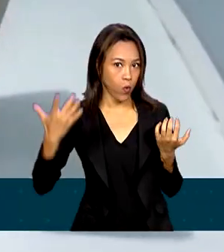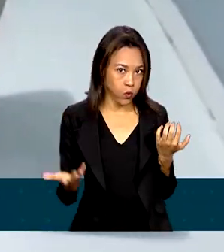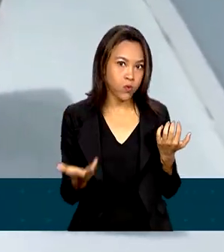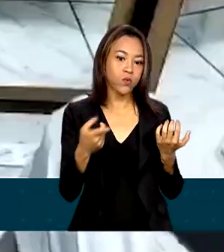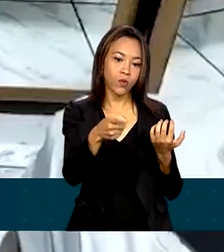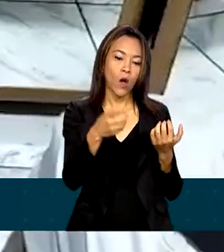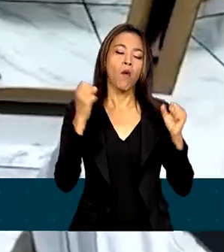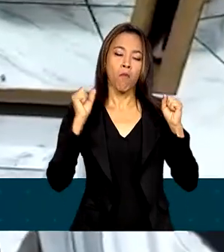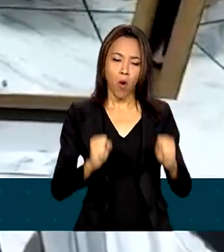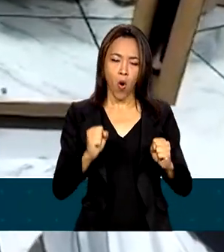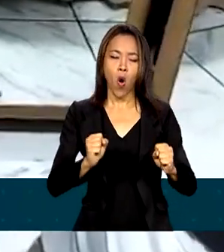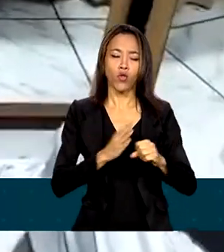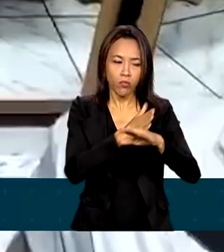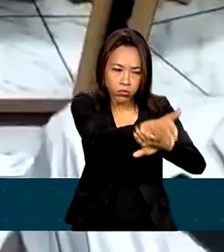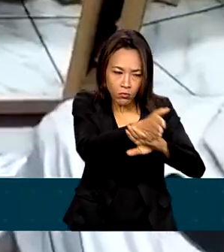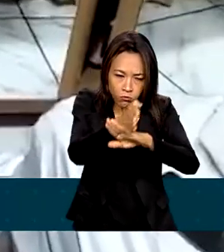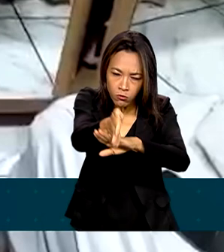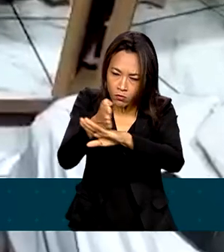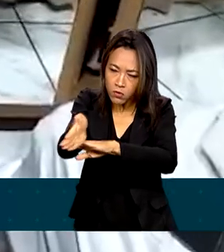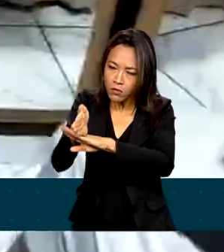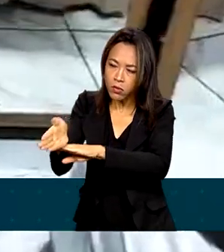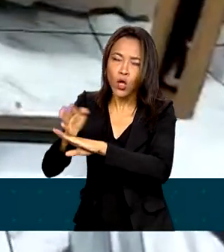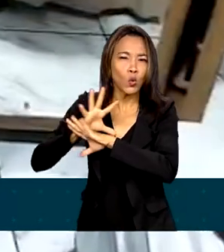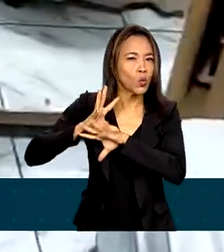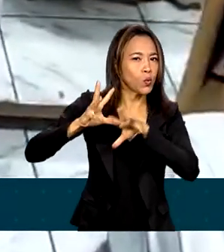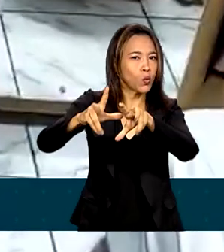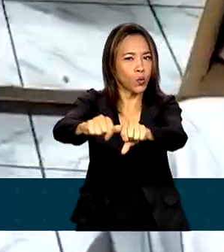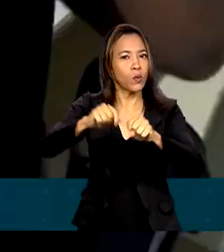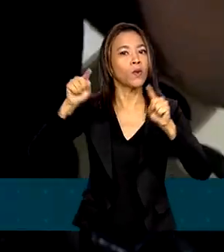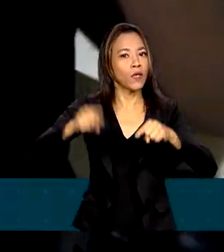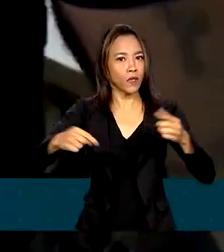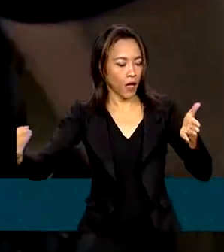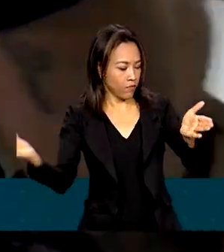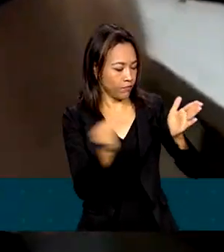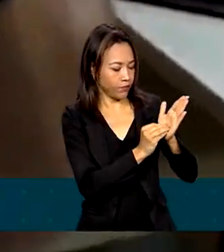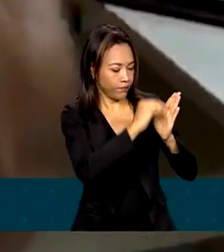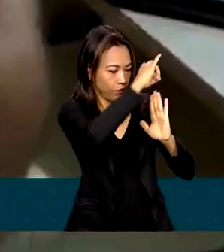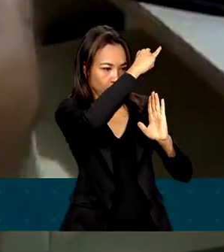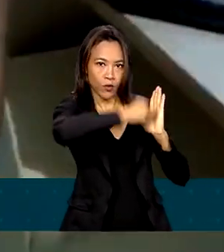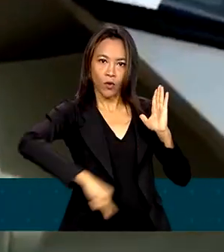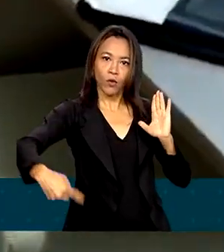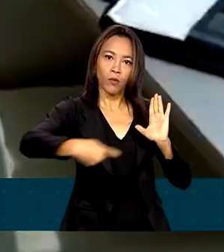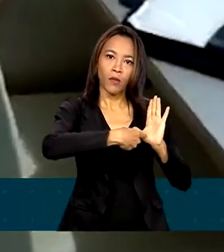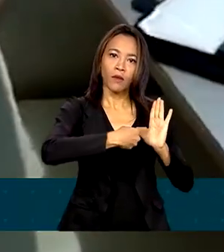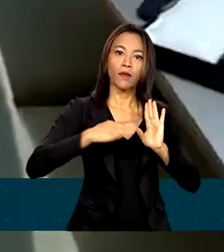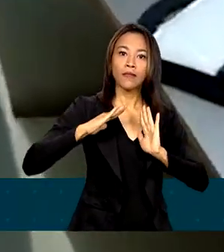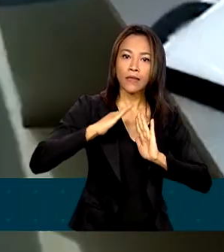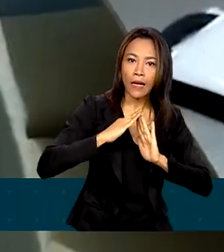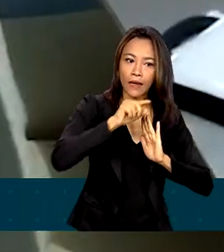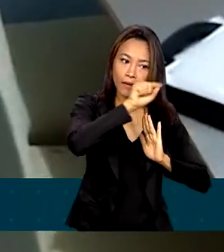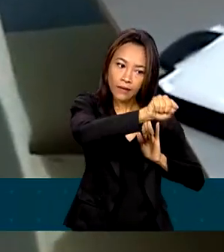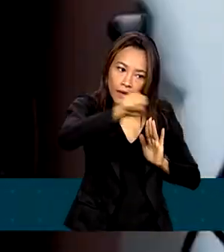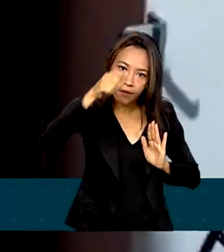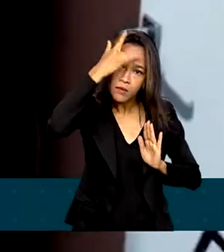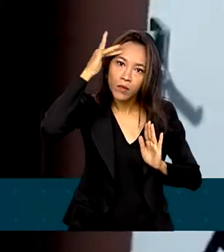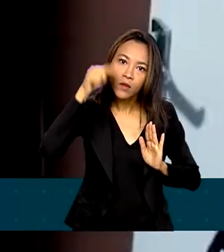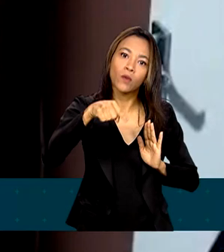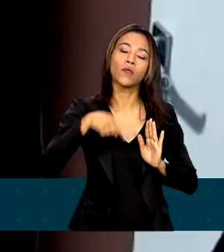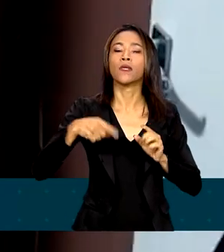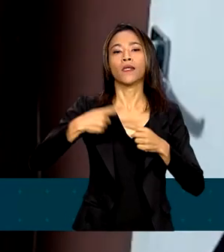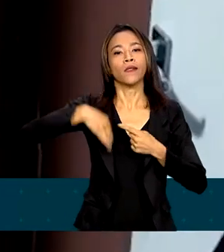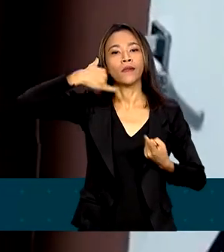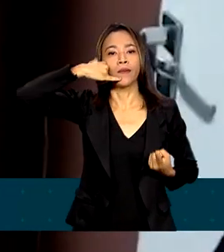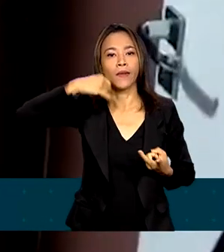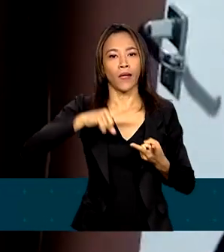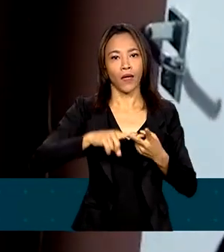busca e a apreensão de tudo que estiver relacionado ao inquérito na casa dos investigados, como celulares, equipamentos